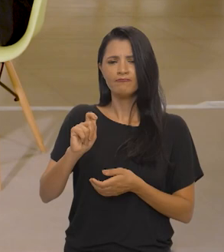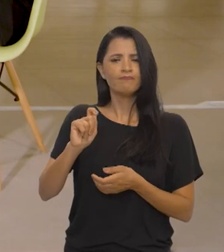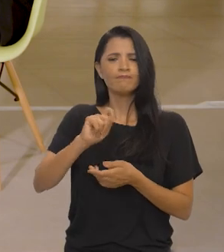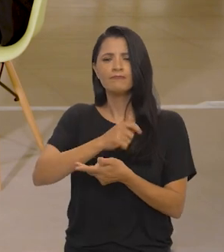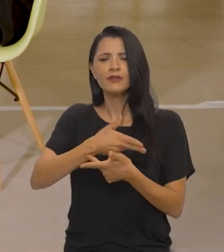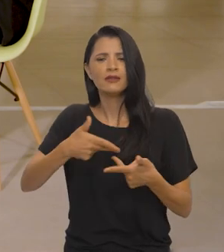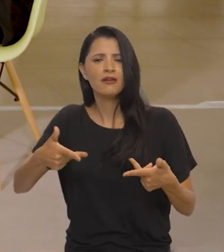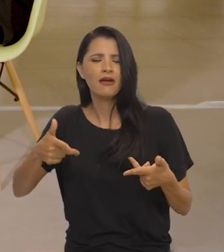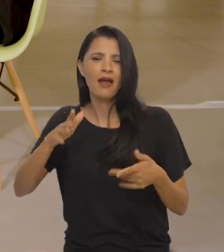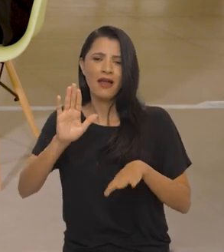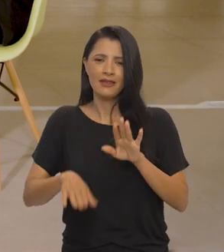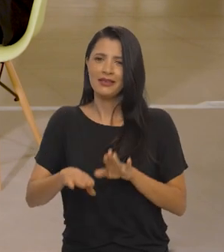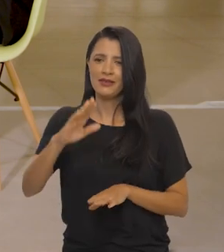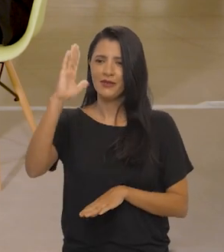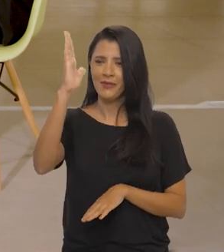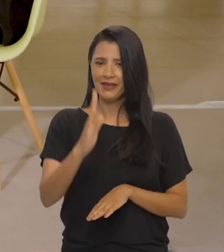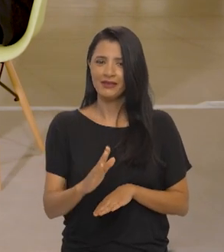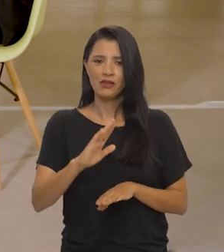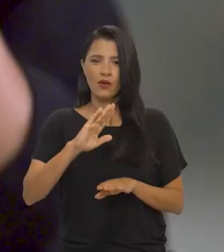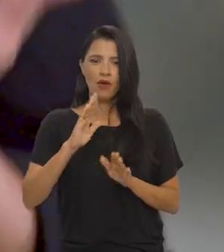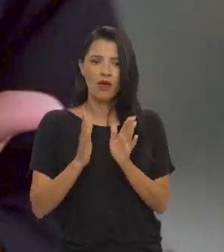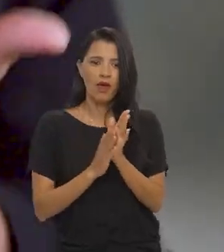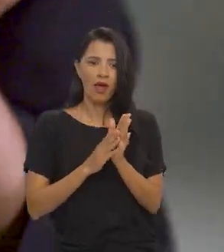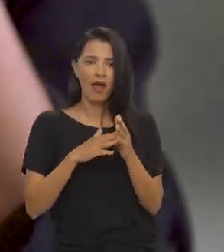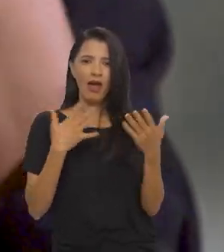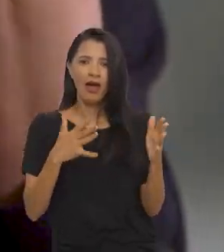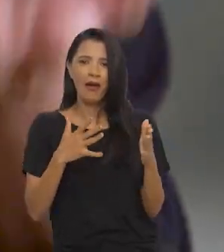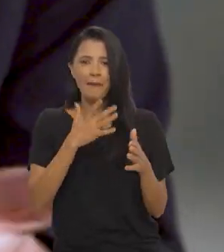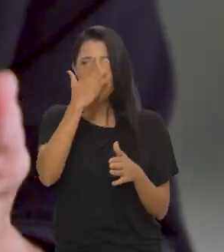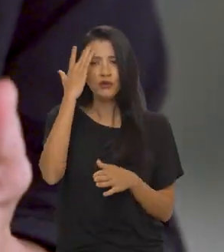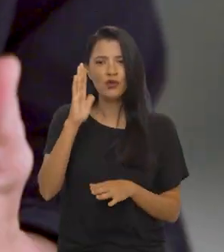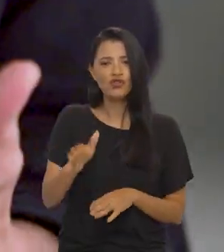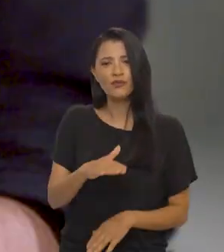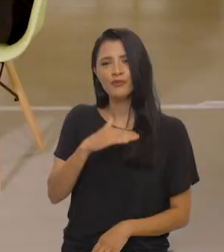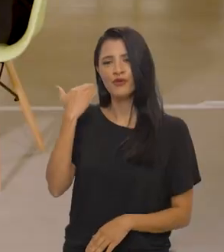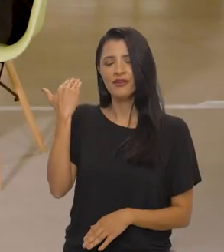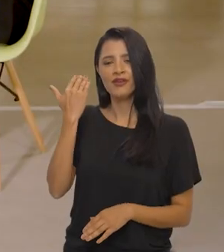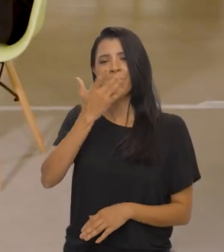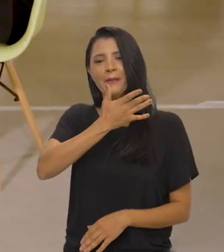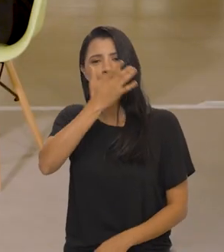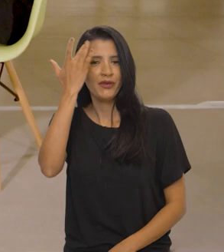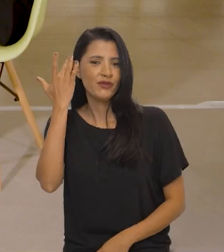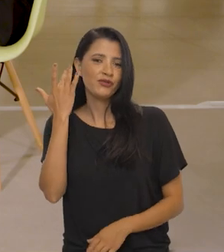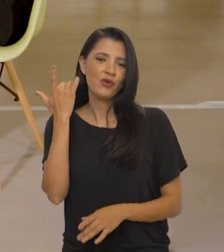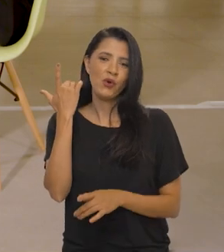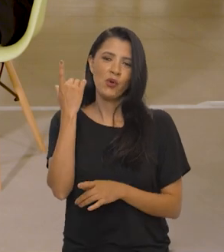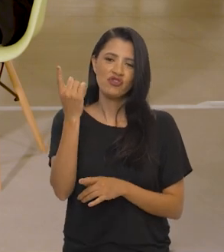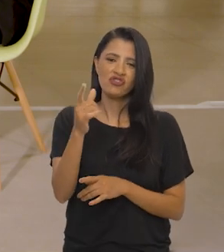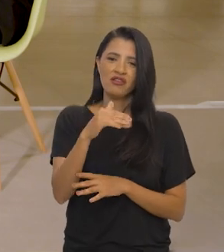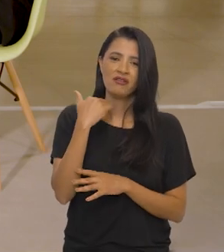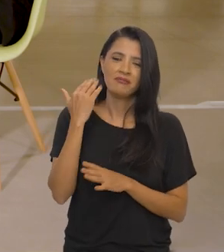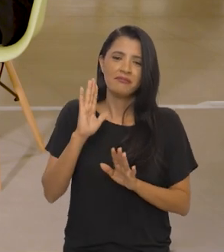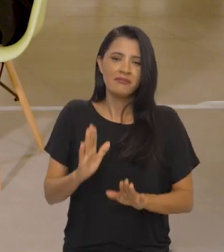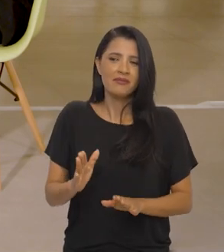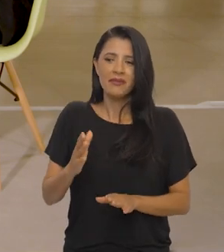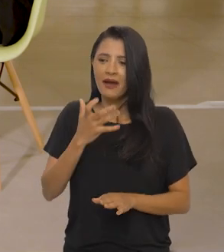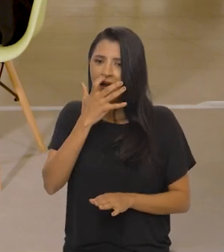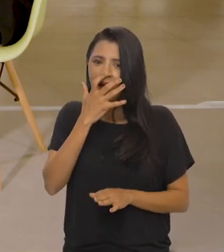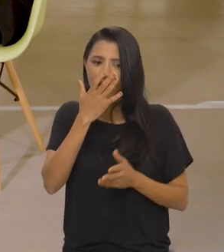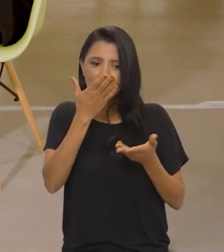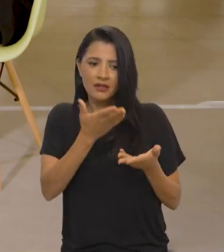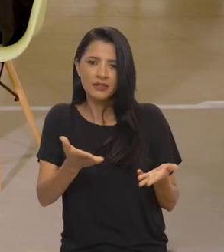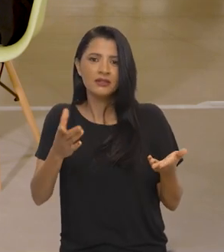contribuíram, muitas vezes, o Brasil homenageia aqueles que já partiram, aqueles que já se foram,